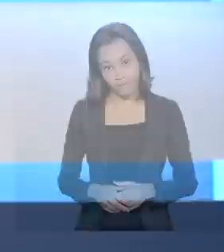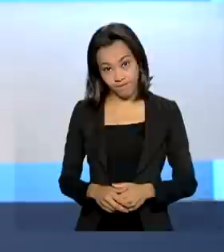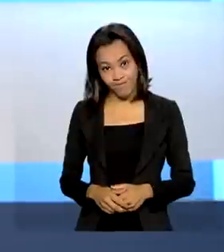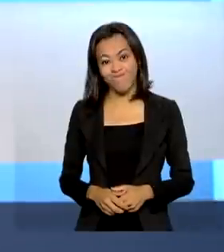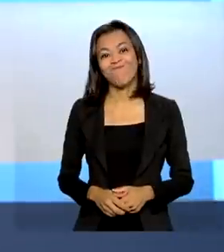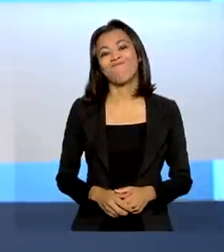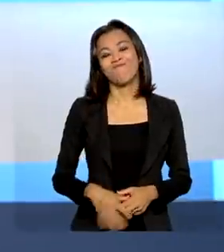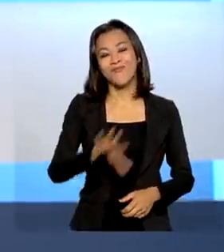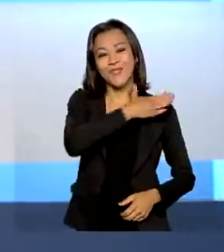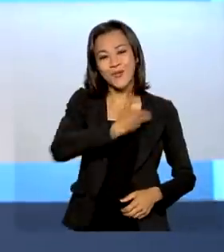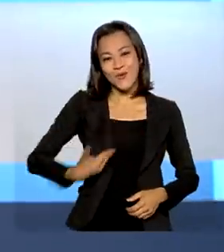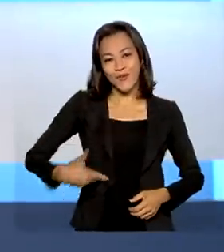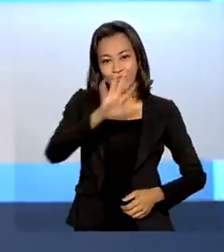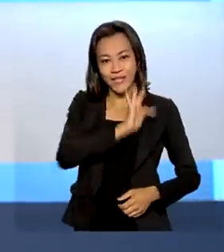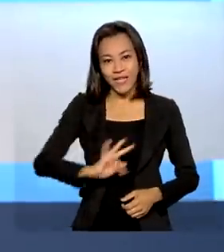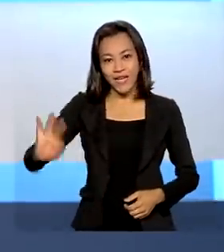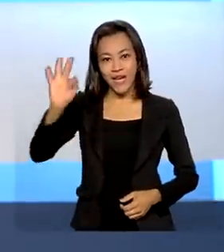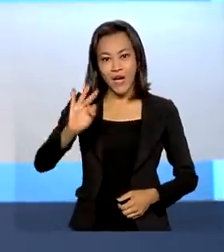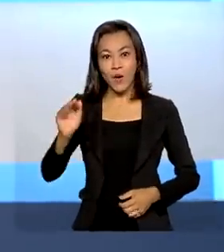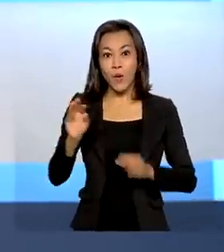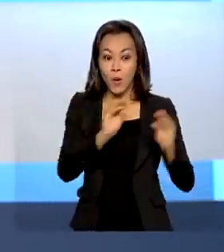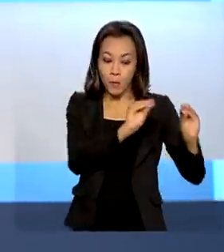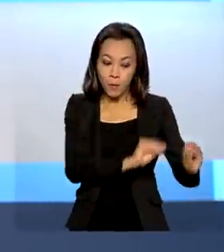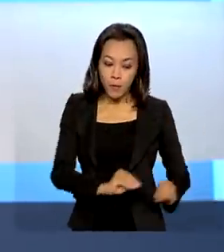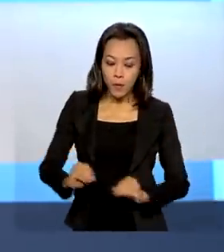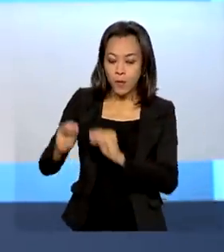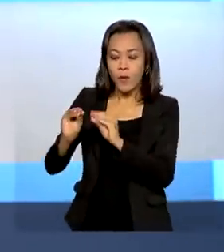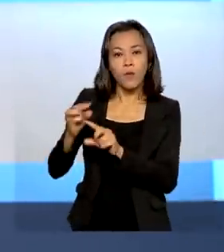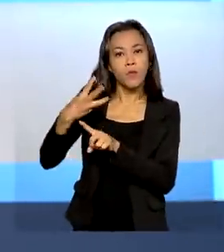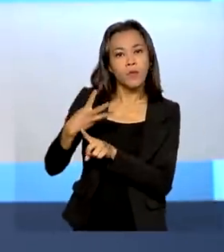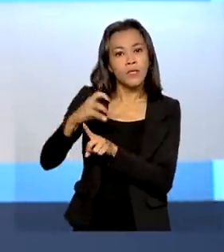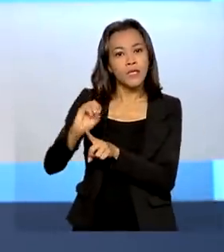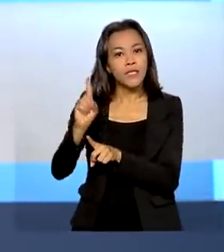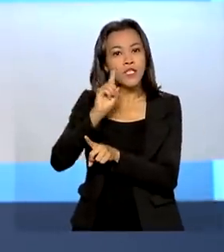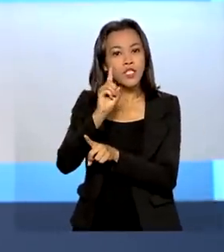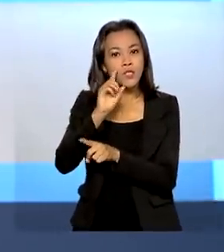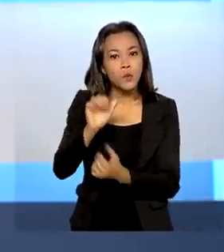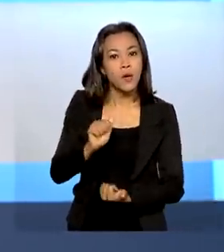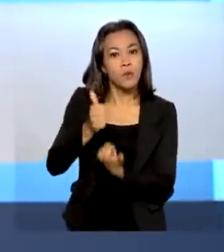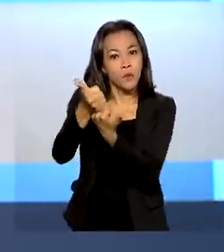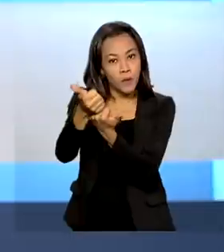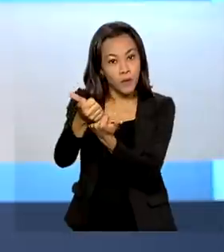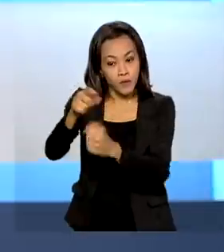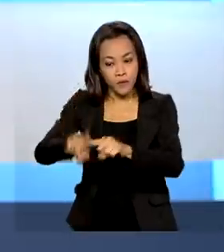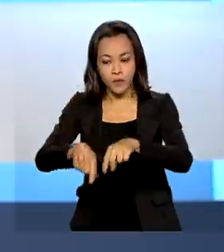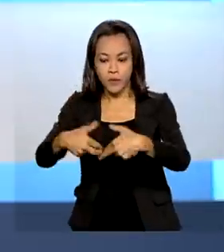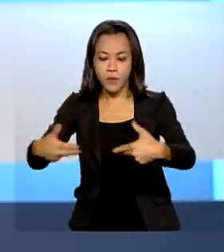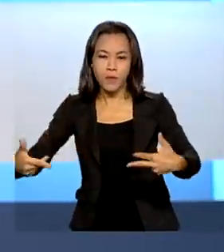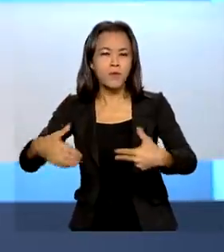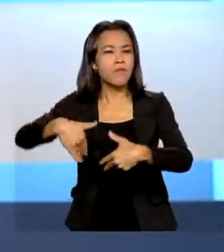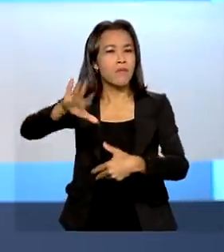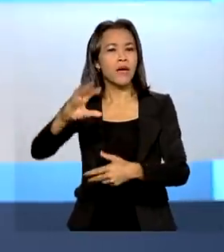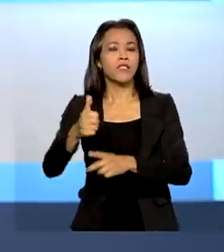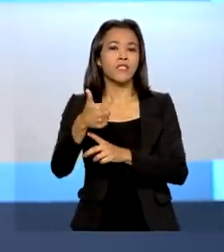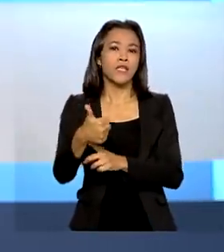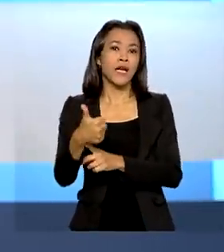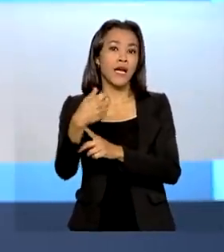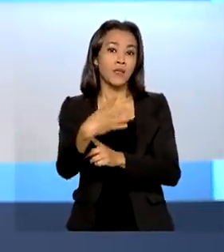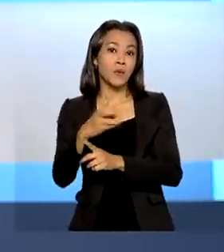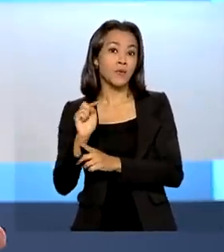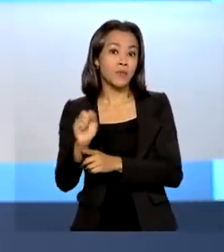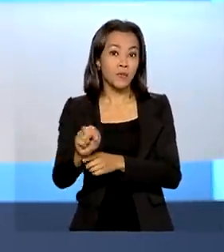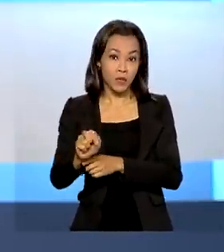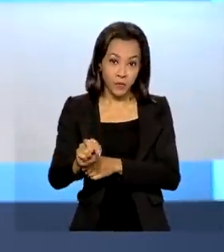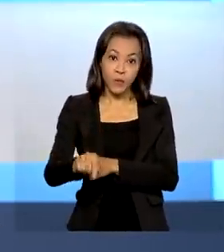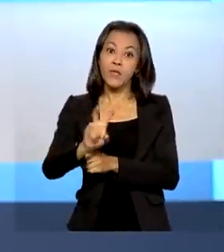E o governo federal prorrogou por 30 dias a ajuda de custo para a manutenção de mais de 14.200 leitos de UTI